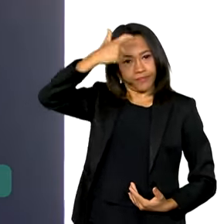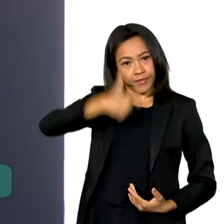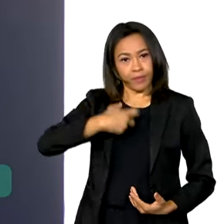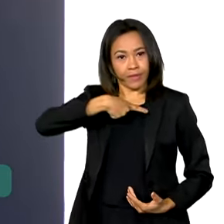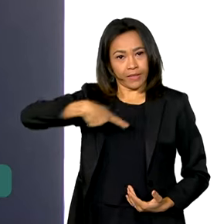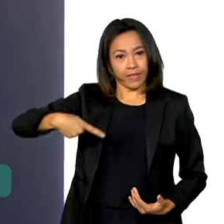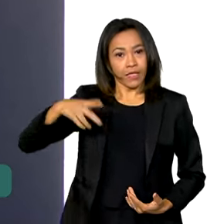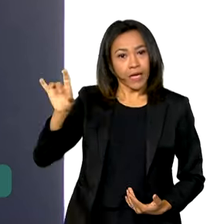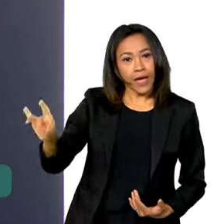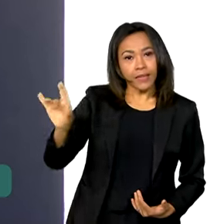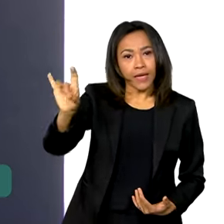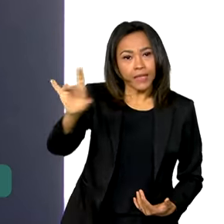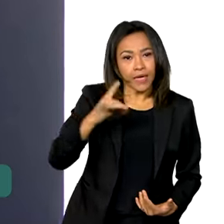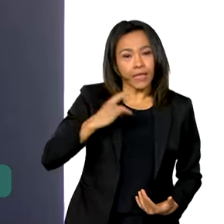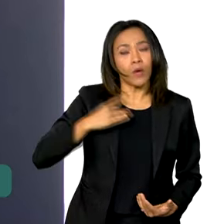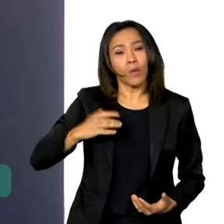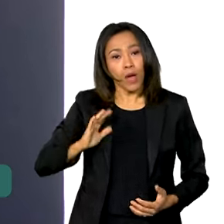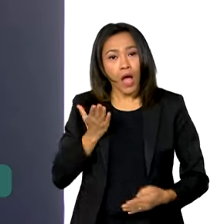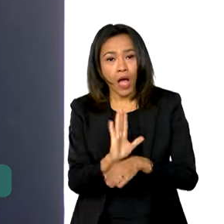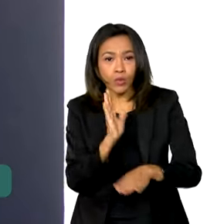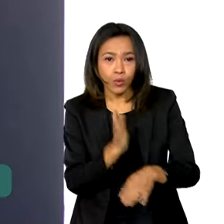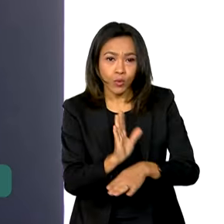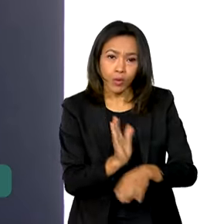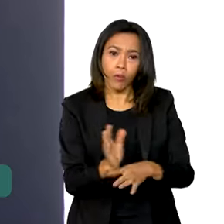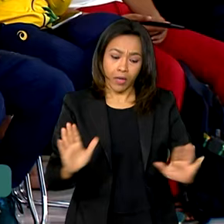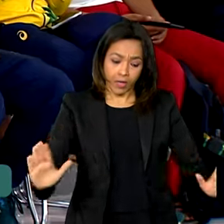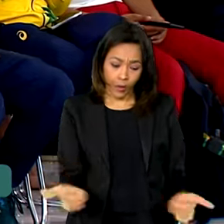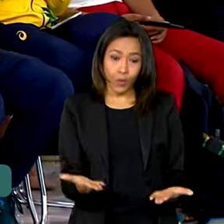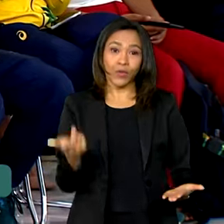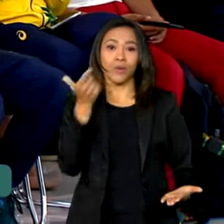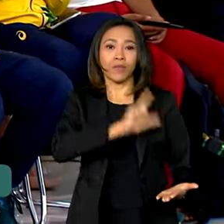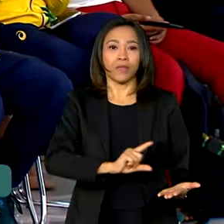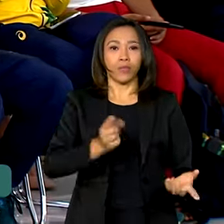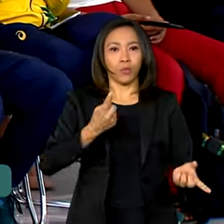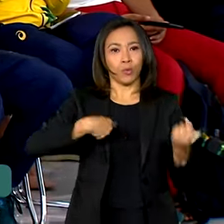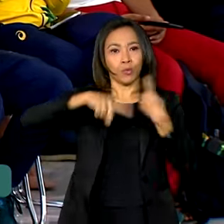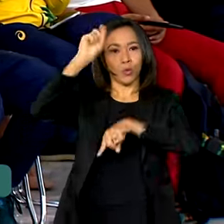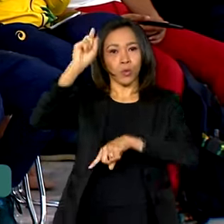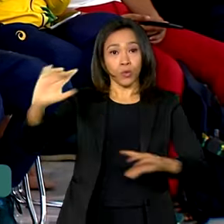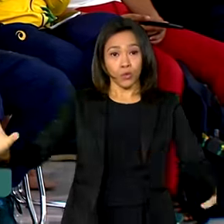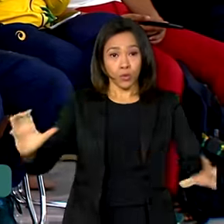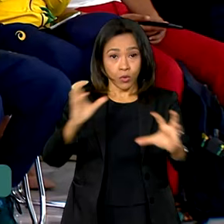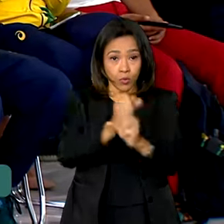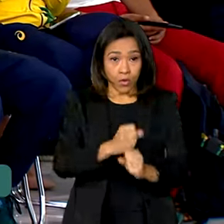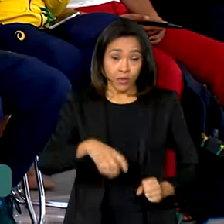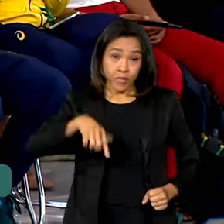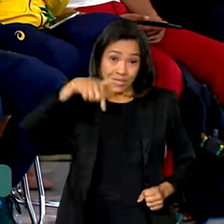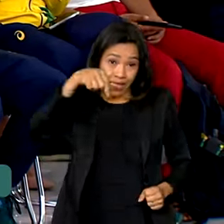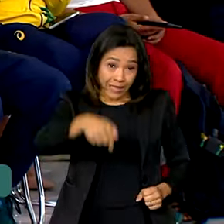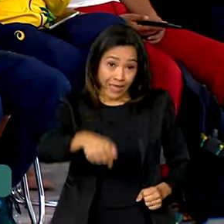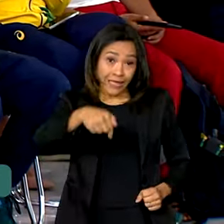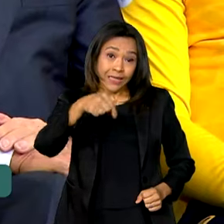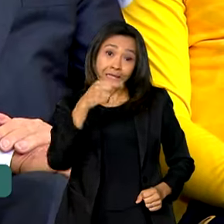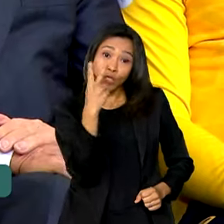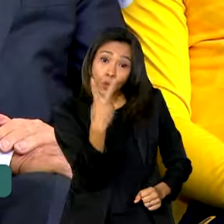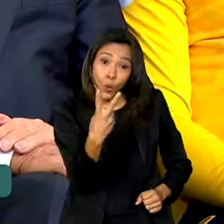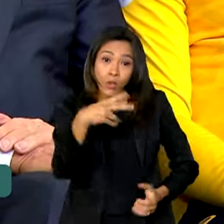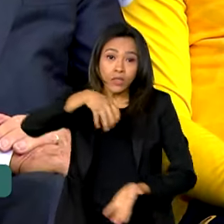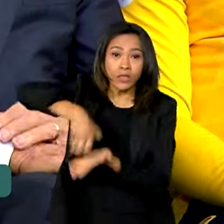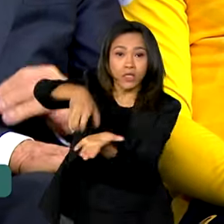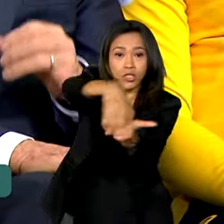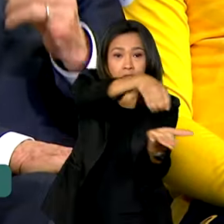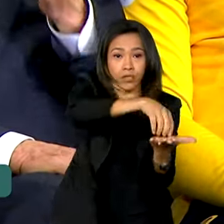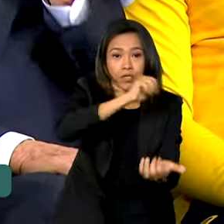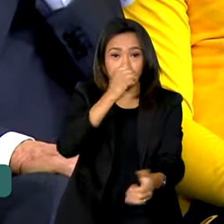seu tijolinho para que a gente chegasse nessa grande edificação. Hoje nós temos 72 cenas de referência no país inteiro e a nossa